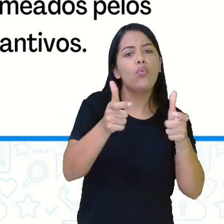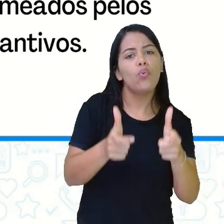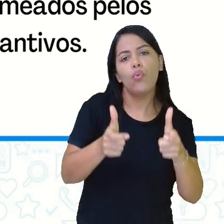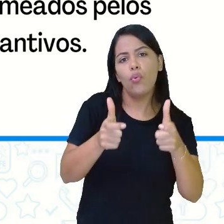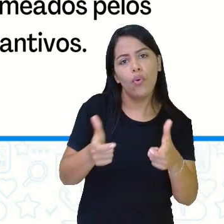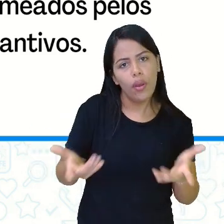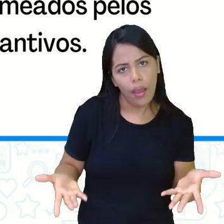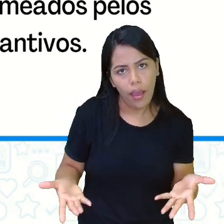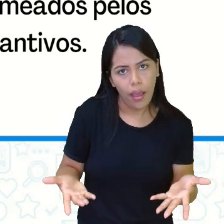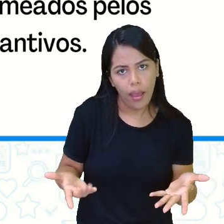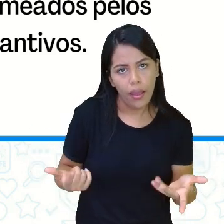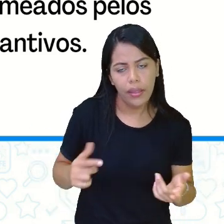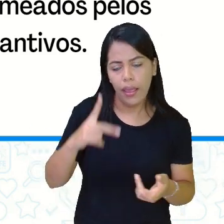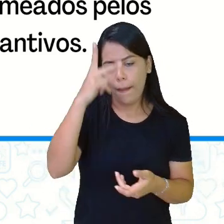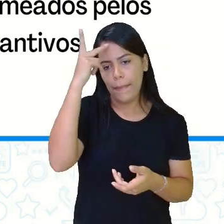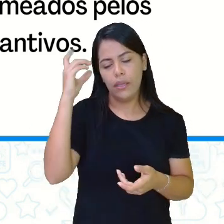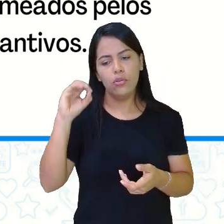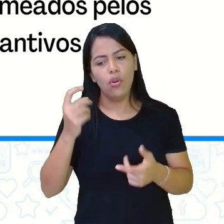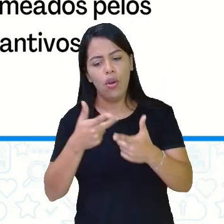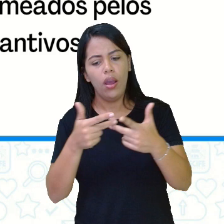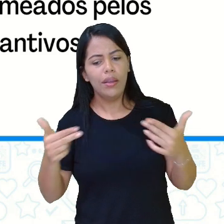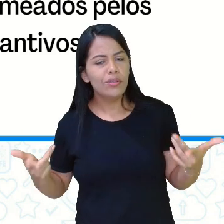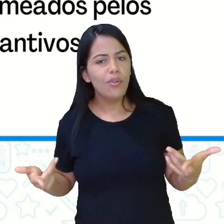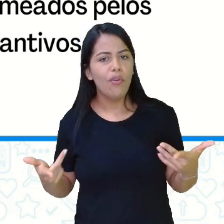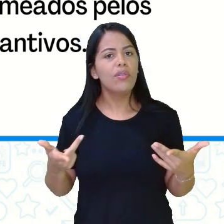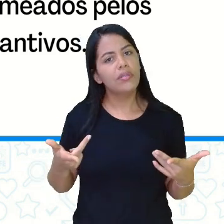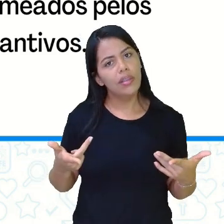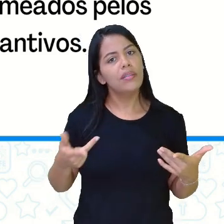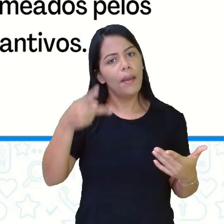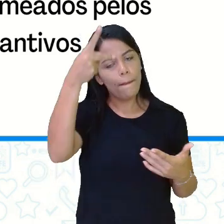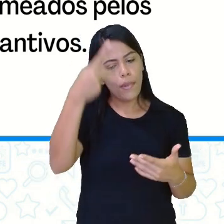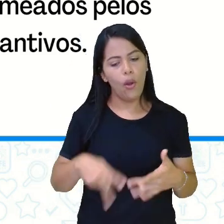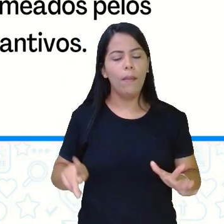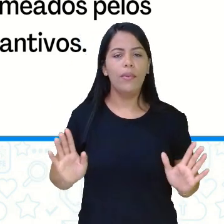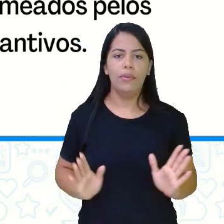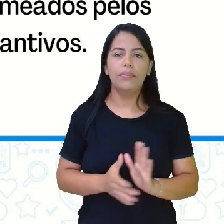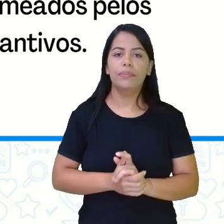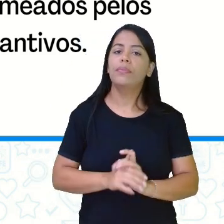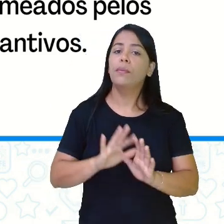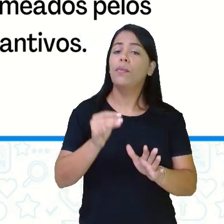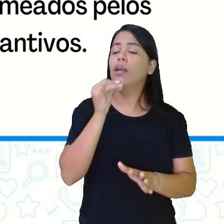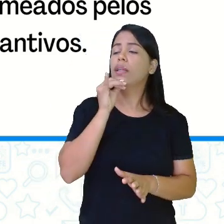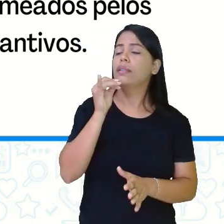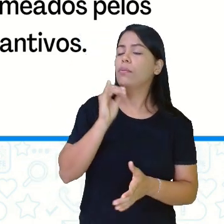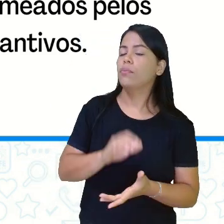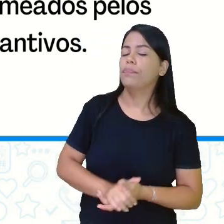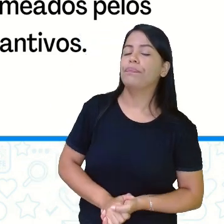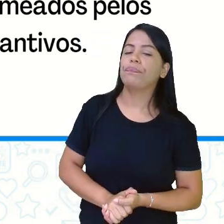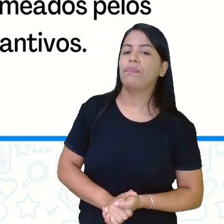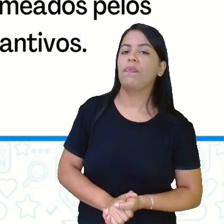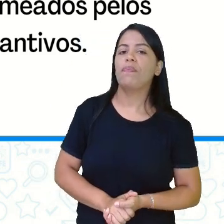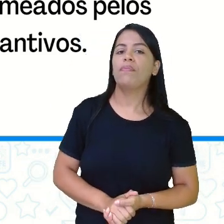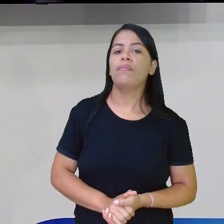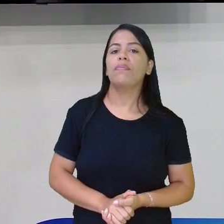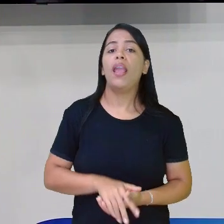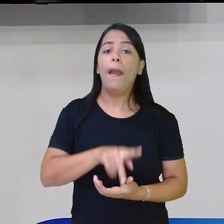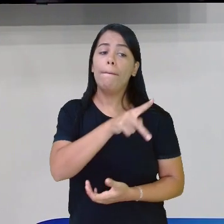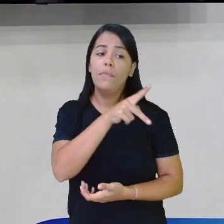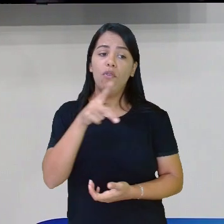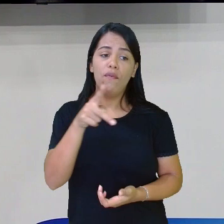os seres nomeados pelos substantivos? Por exemplo, a professora Esté, ela é de